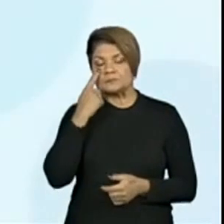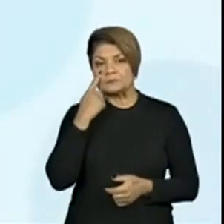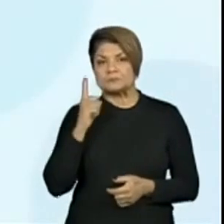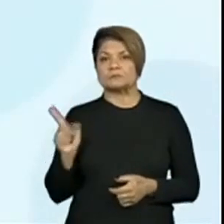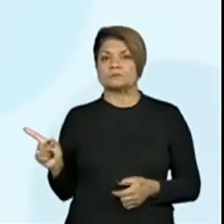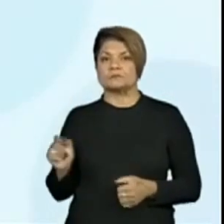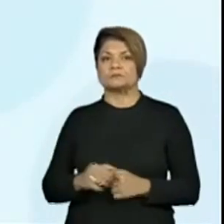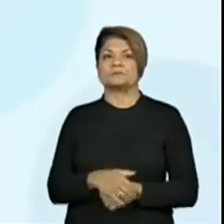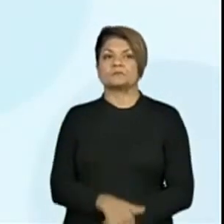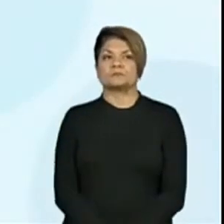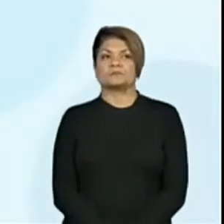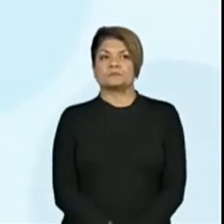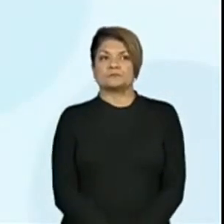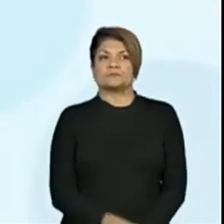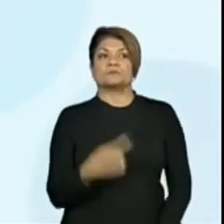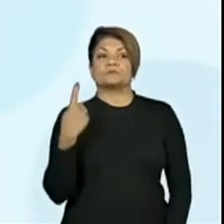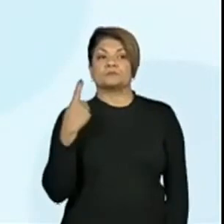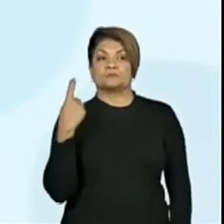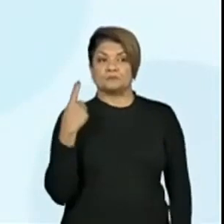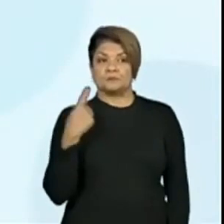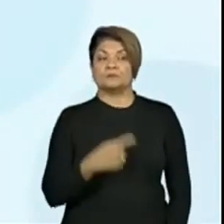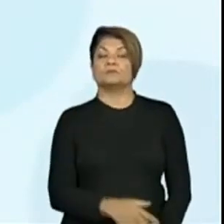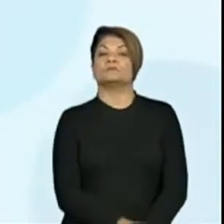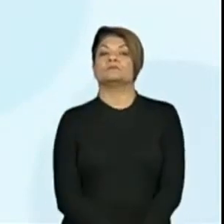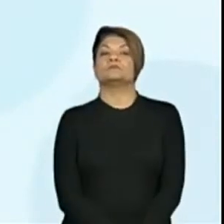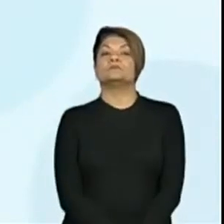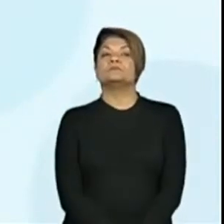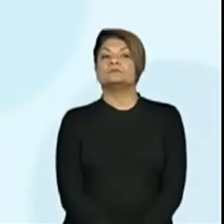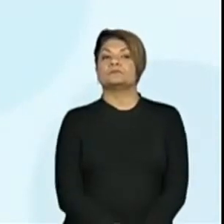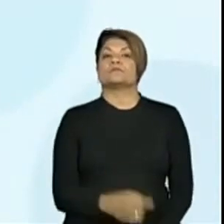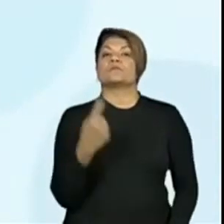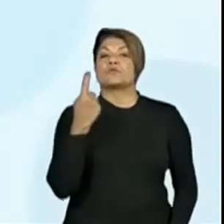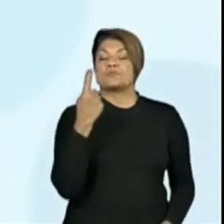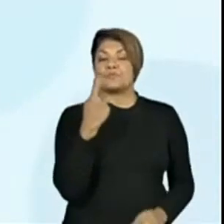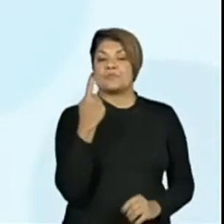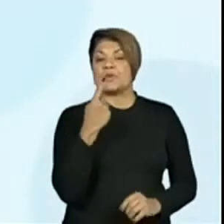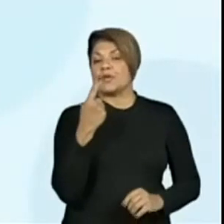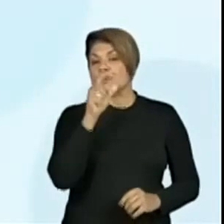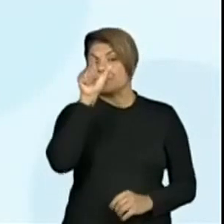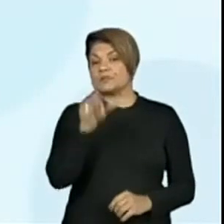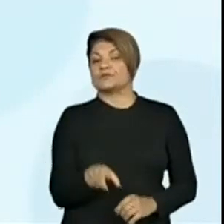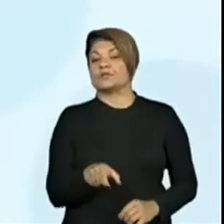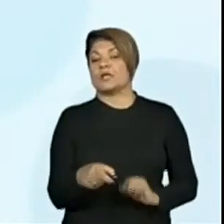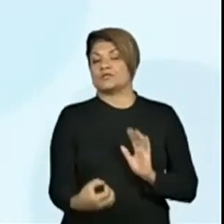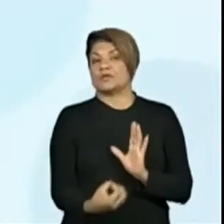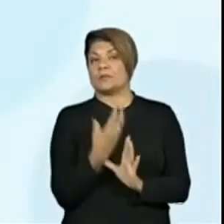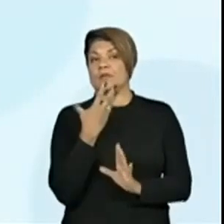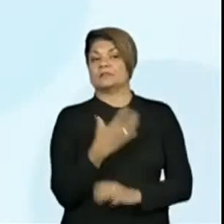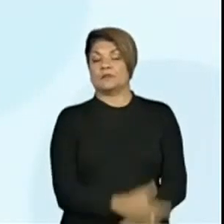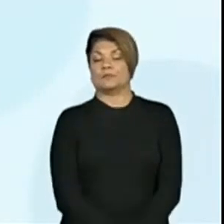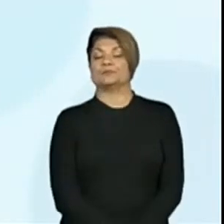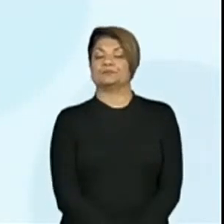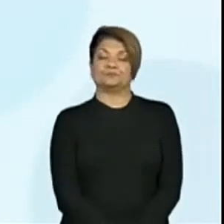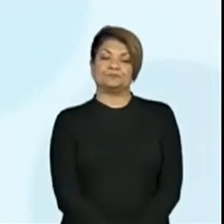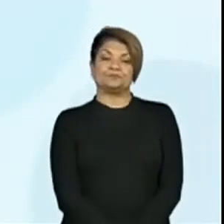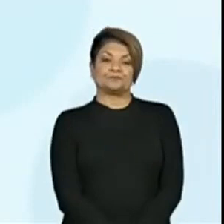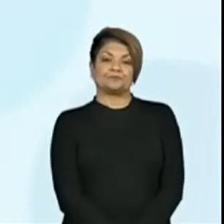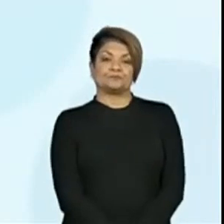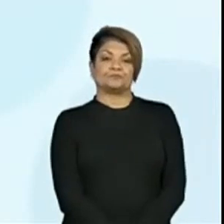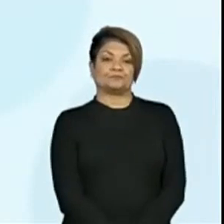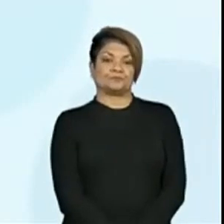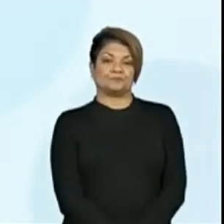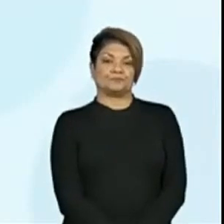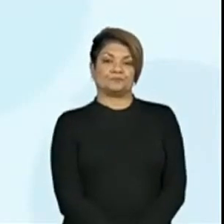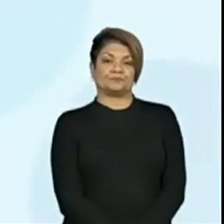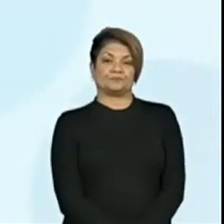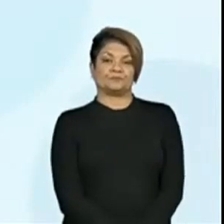você acha o primeiro personagem aqui para poder fazer a resposta de lá. Eu já